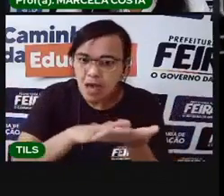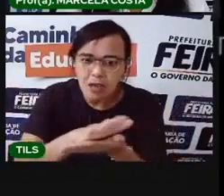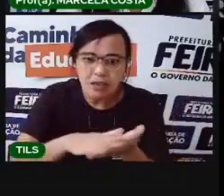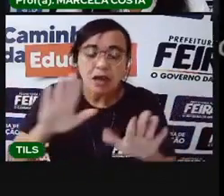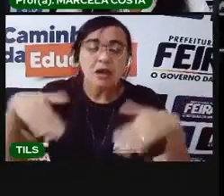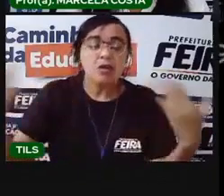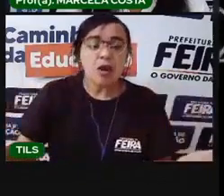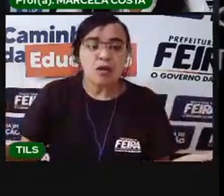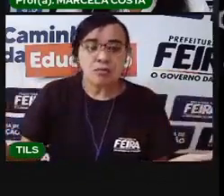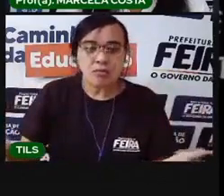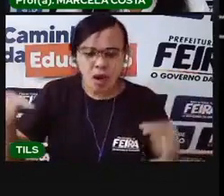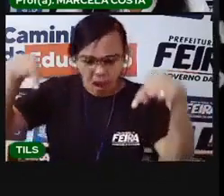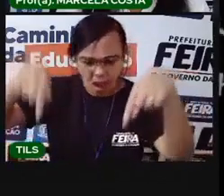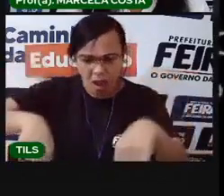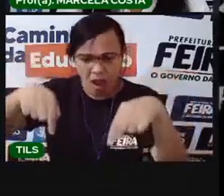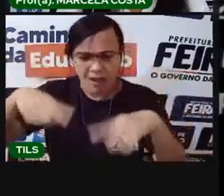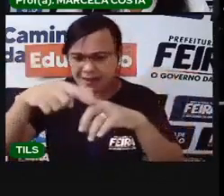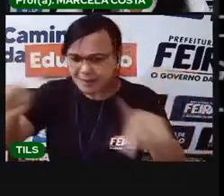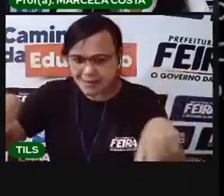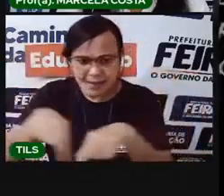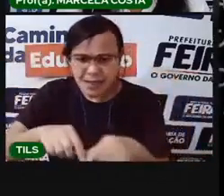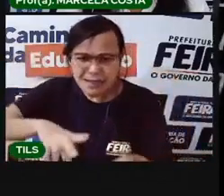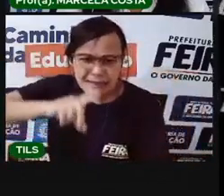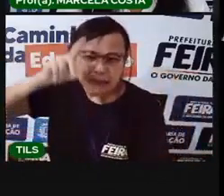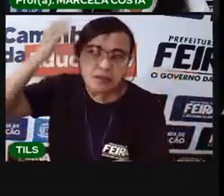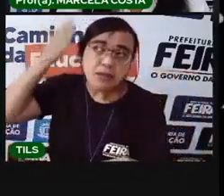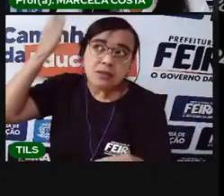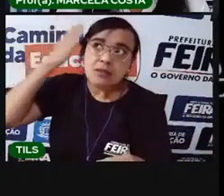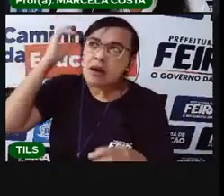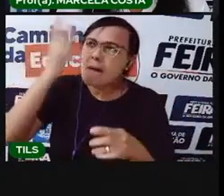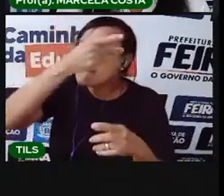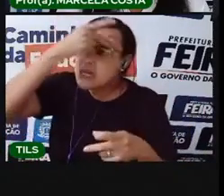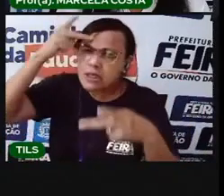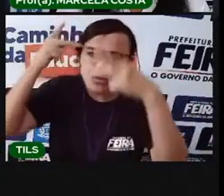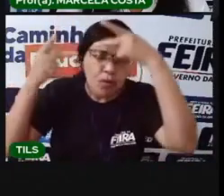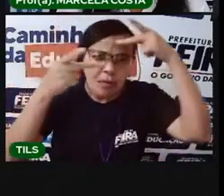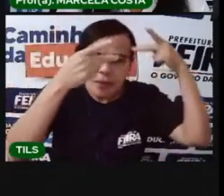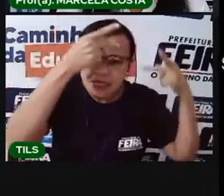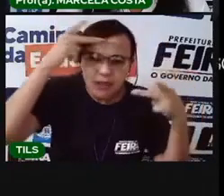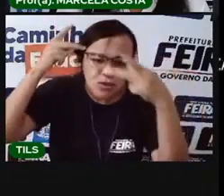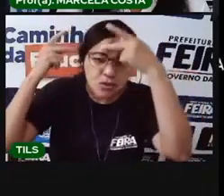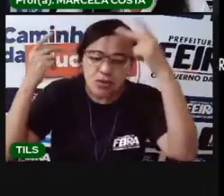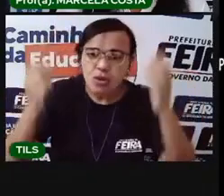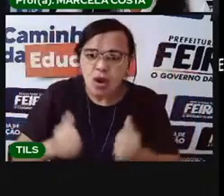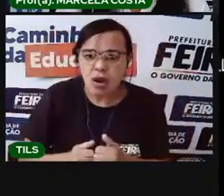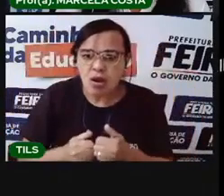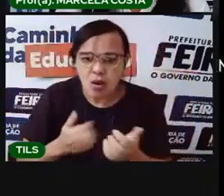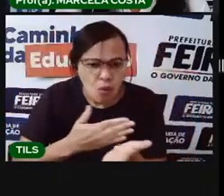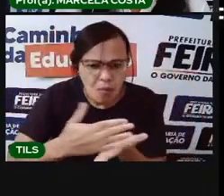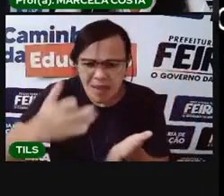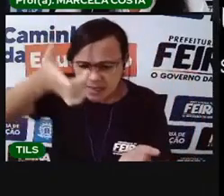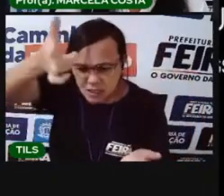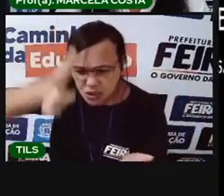Aqui, nesta mesma sala, passaram tantas pessoas que tinham a esperança de um recomeço. O